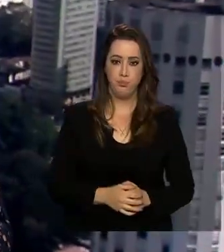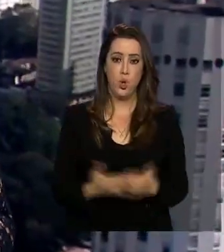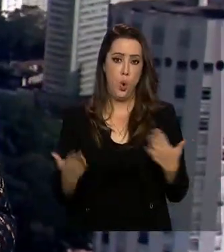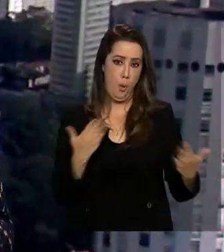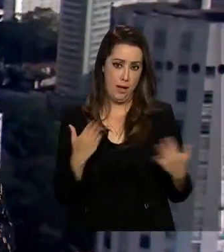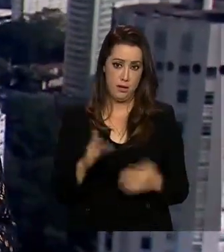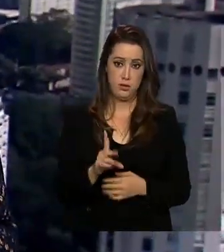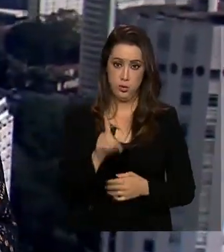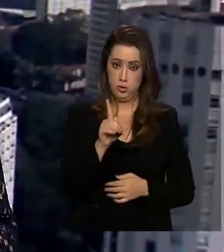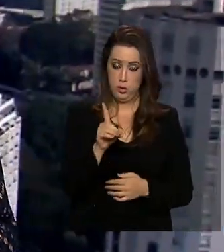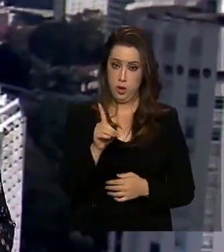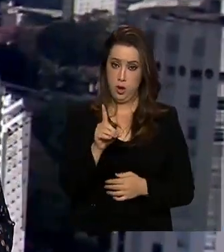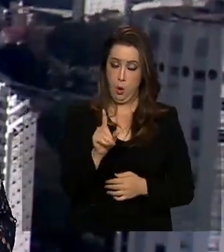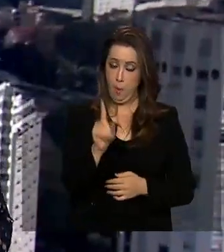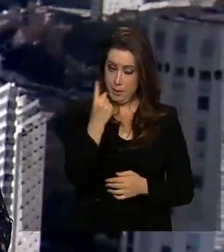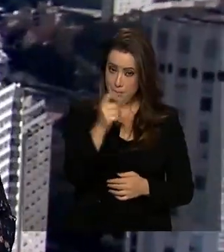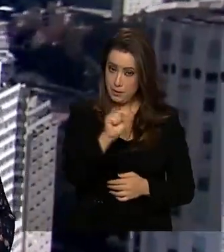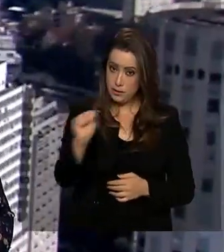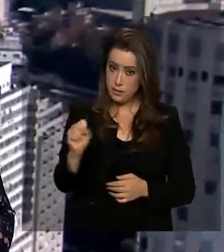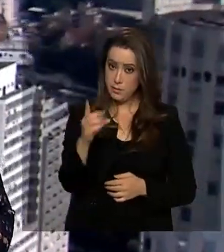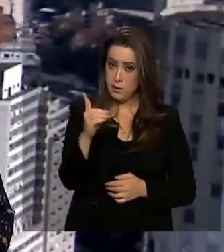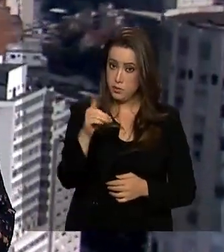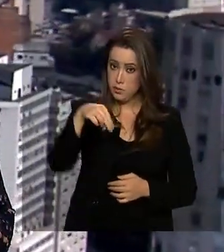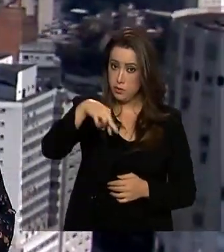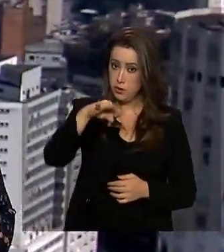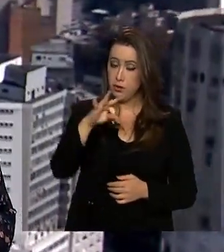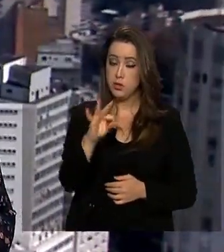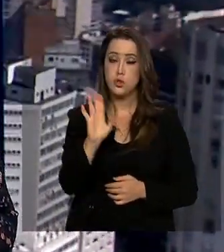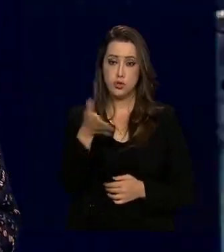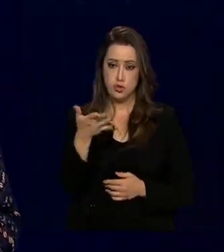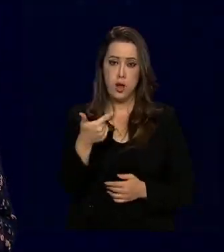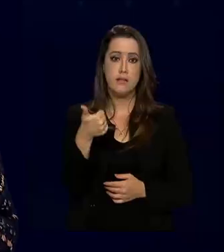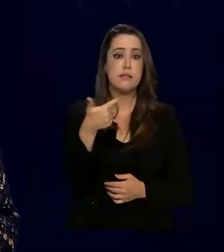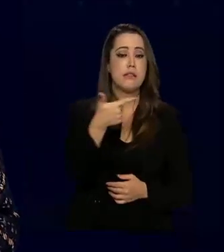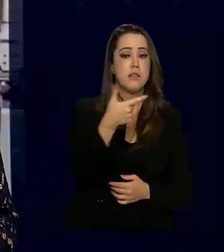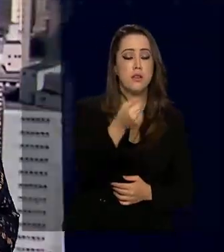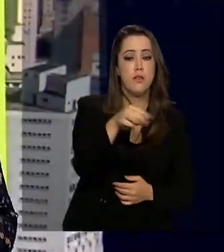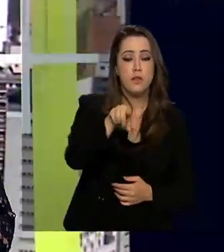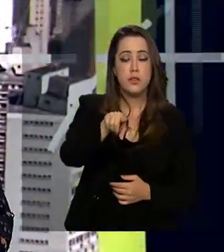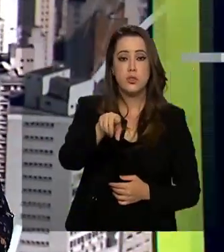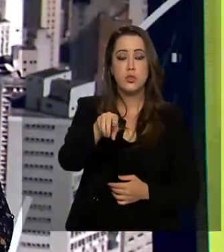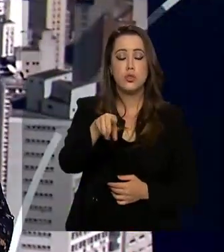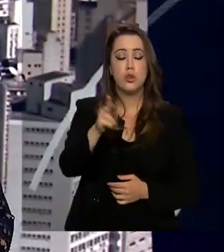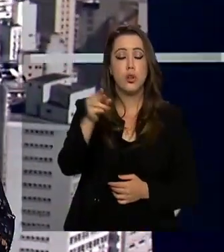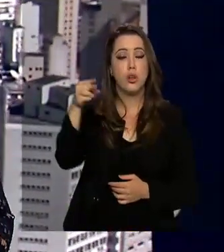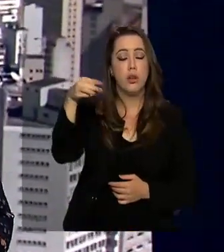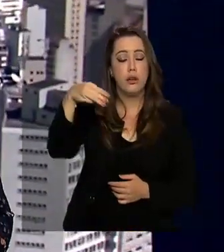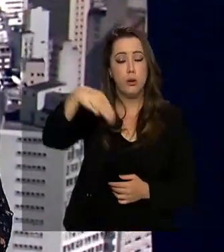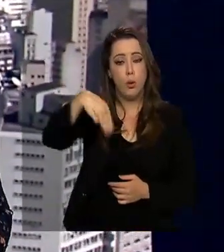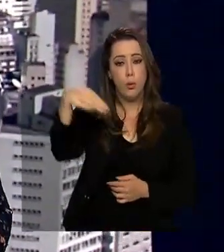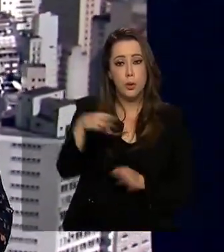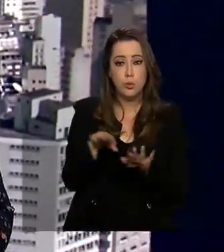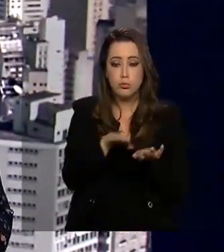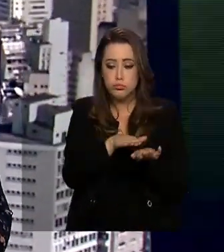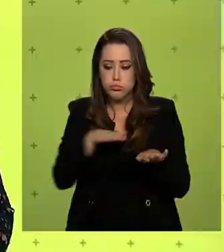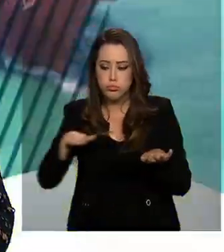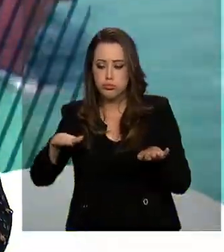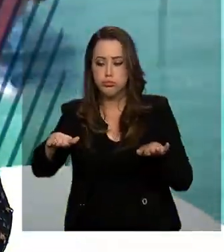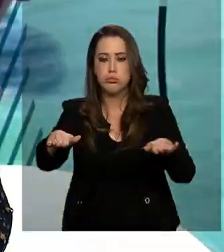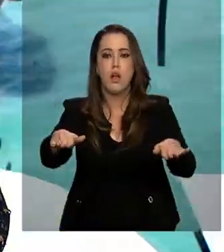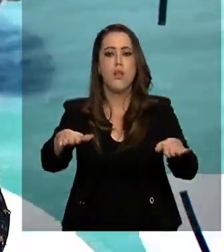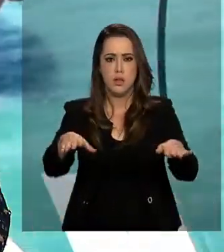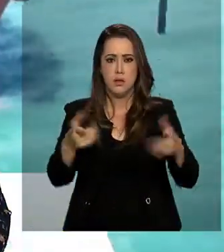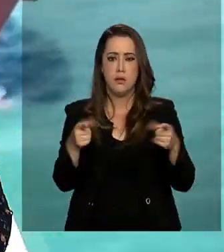concluiu mais de 120 quilômetros de rodovias duplicadas, 88 quilômetros de pavimentação e